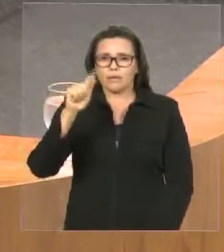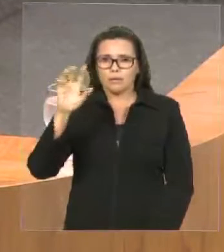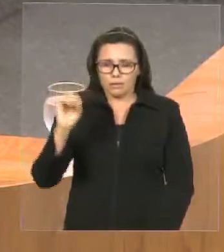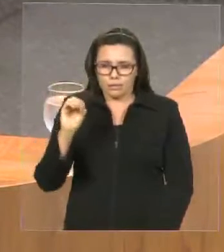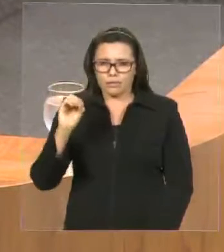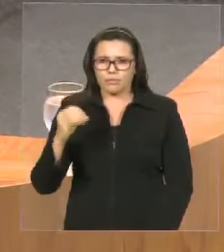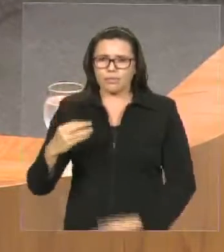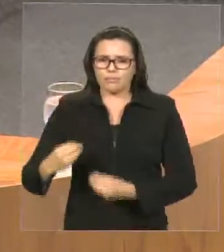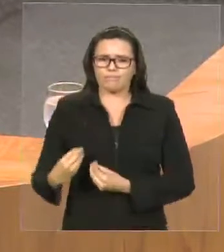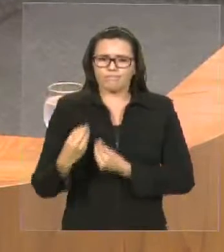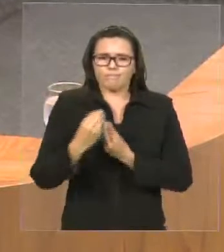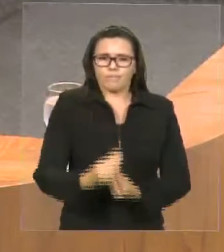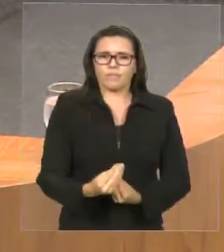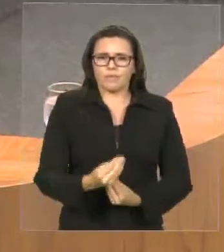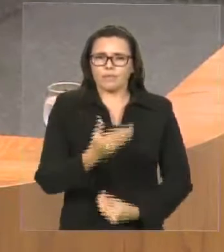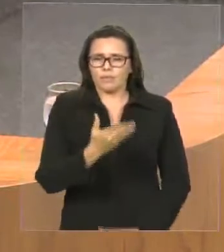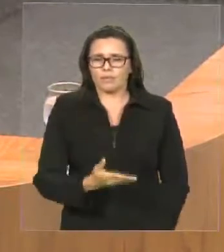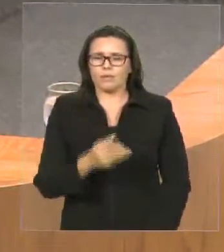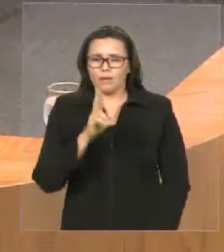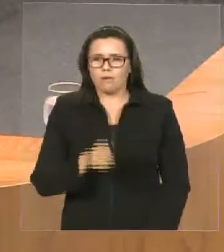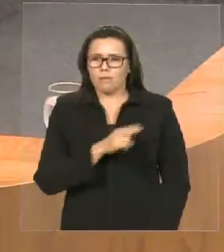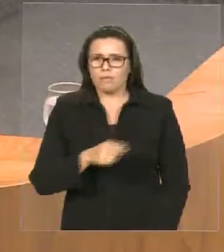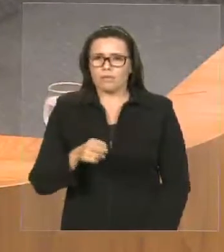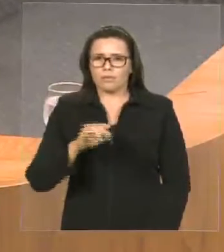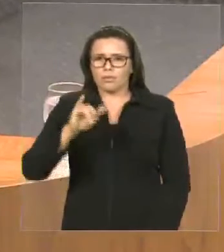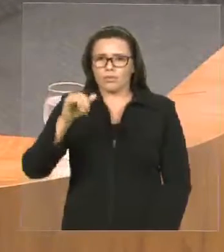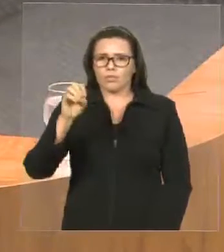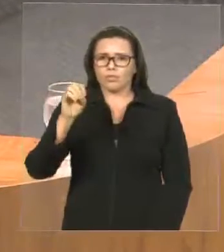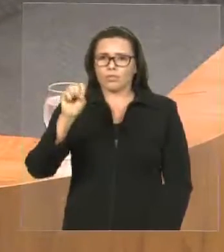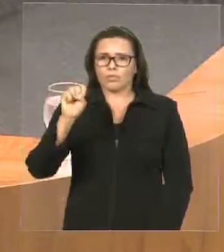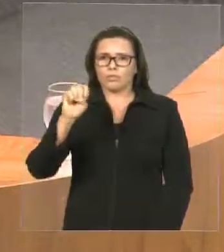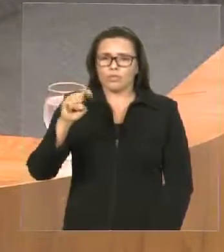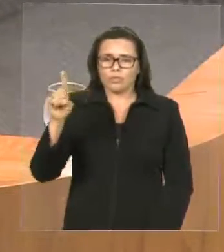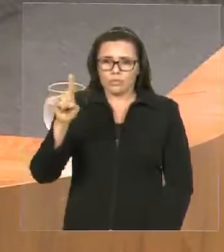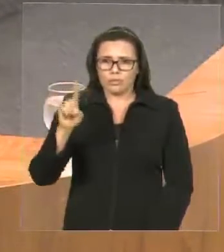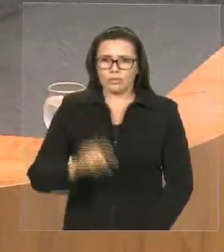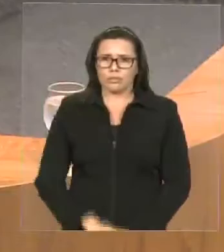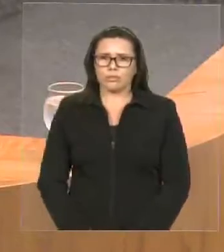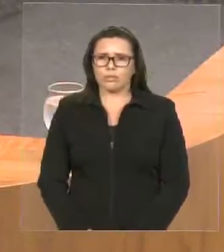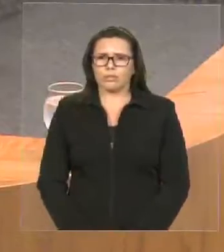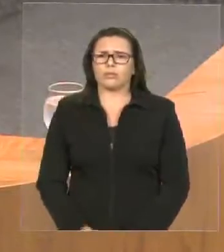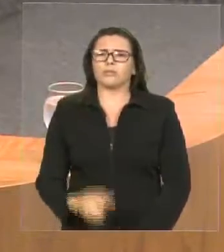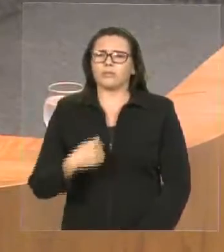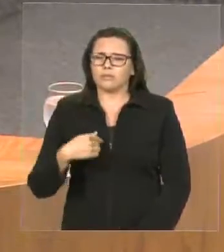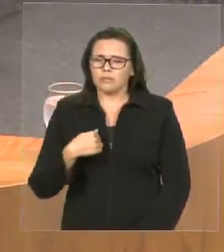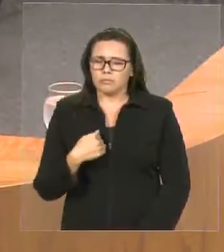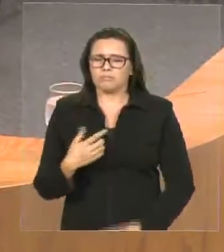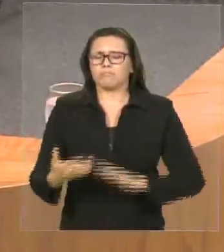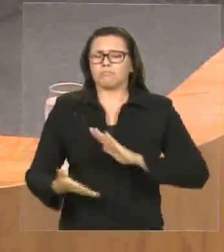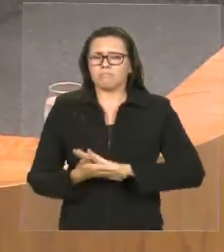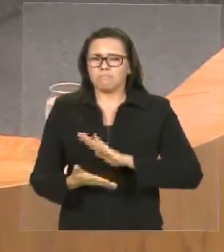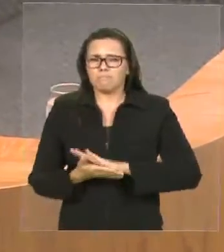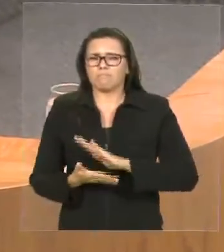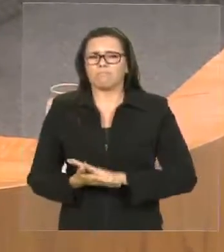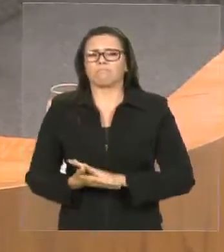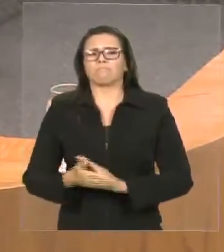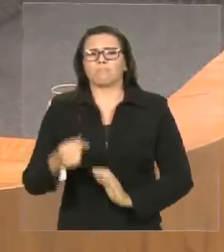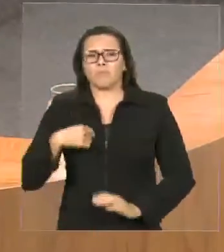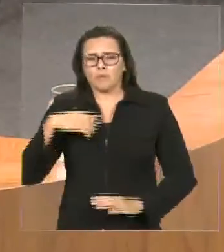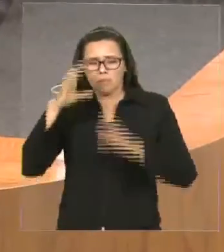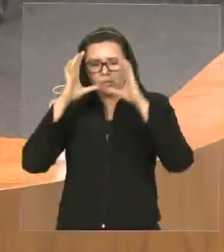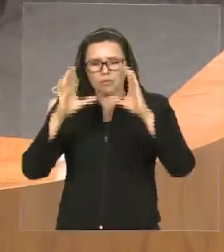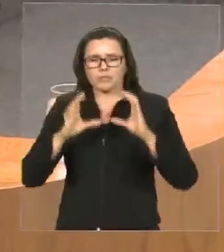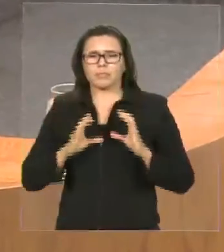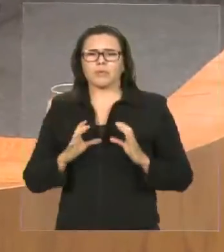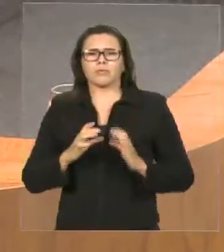homenagear essas pessoas que têm um serviço social. E o nosso Padre, eu tenho aqui que tirar o chapéu, parabenizá-lo, que é uma